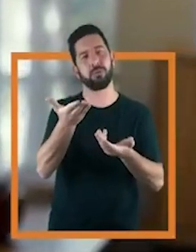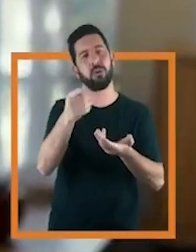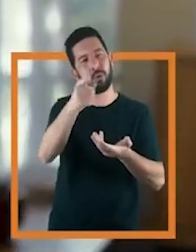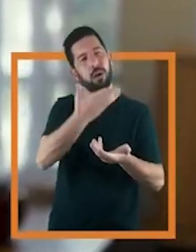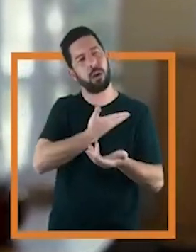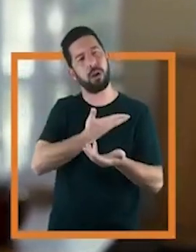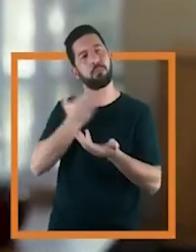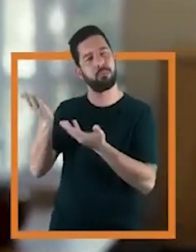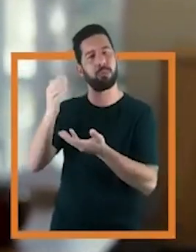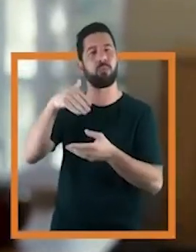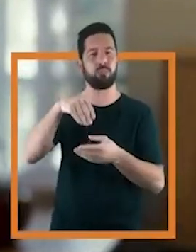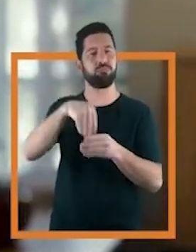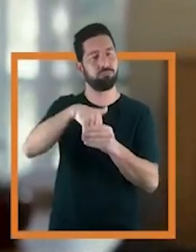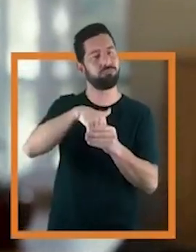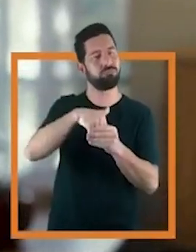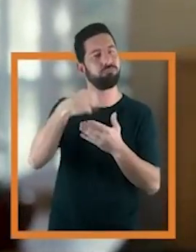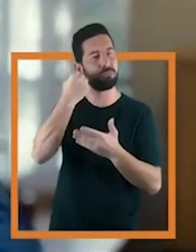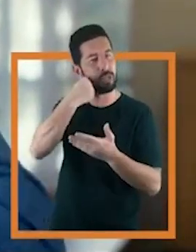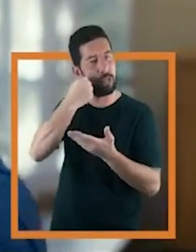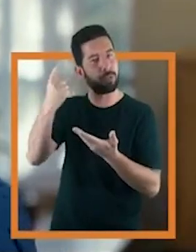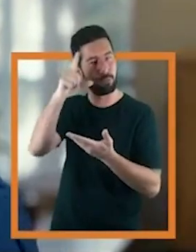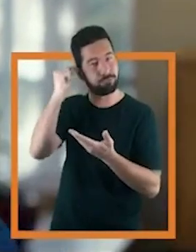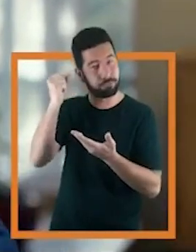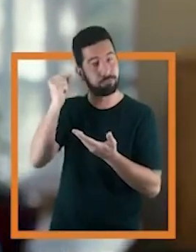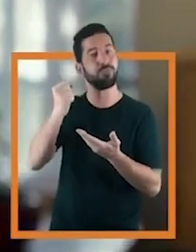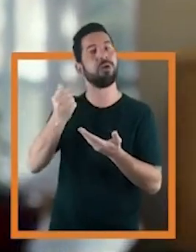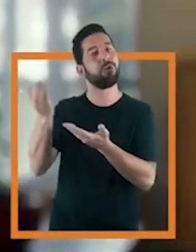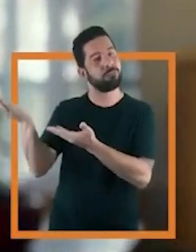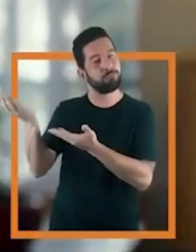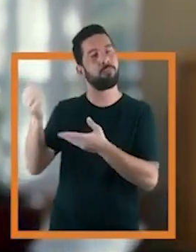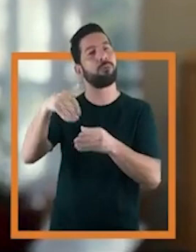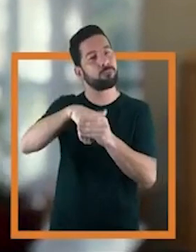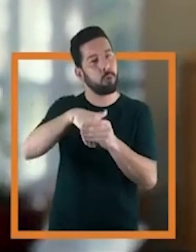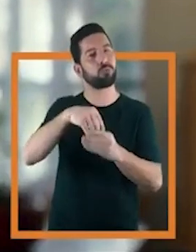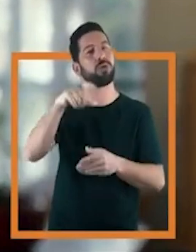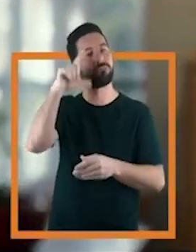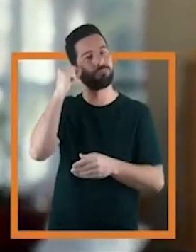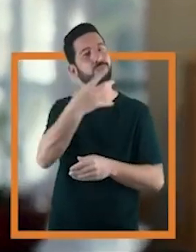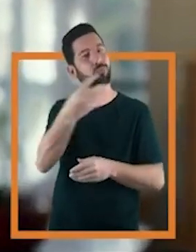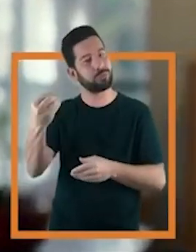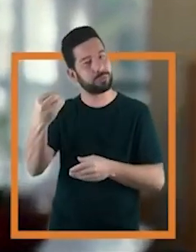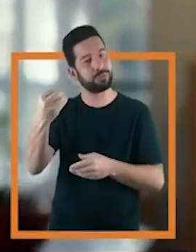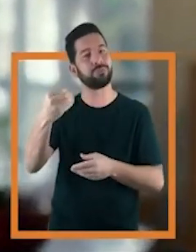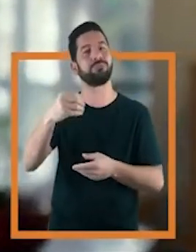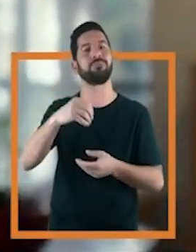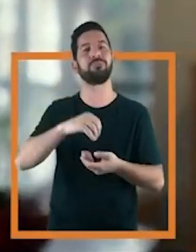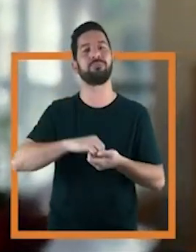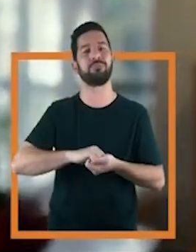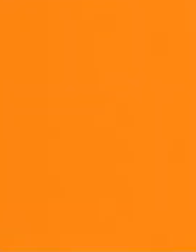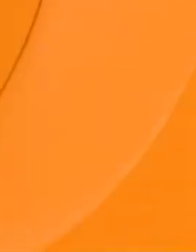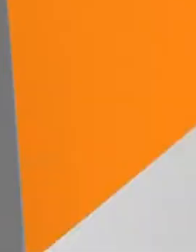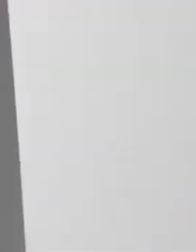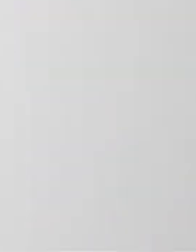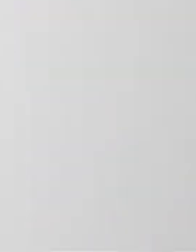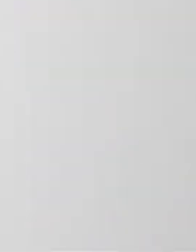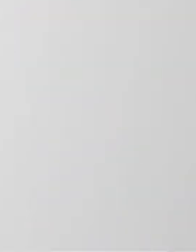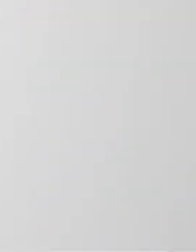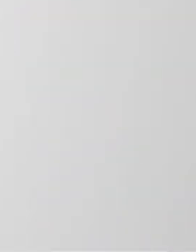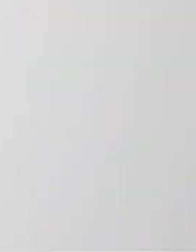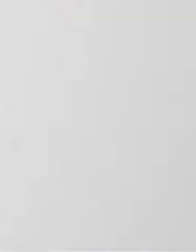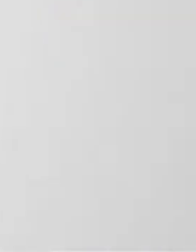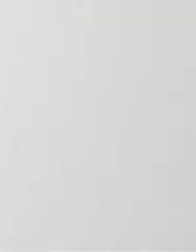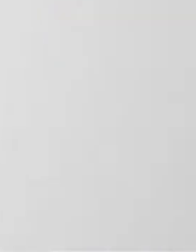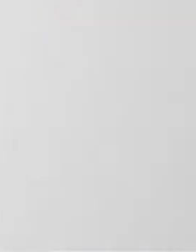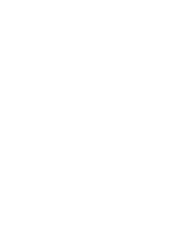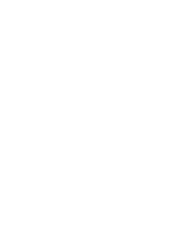você que ajude São Paulo a ter no Senado esse grande companheiro. Vote Márcio França. Vote 400. Márcio